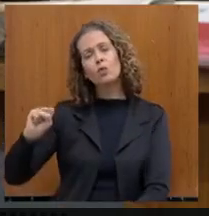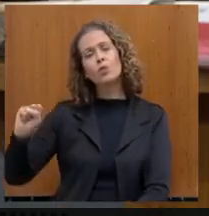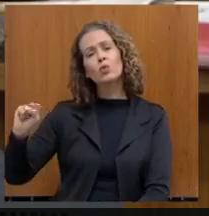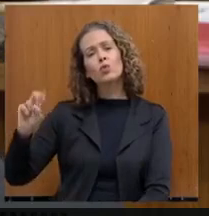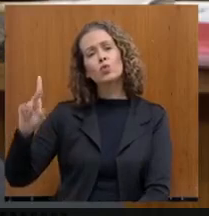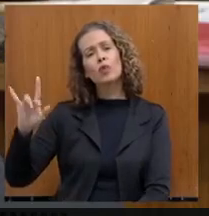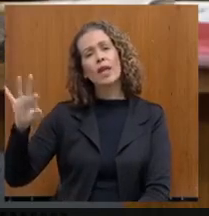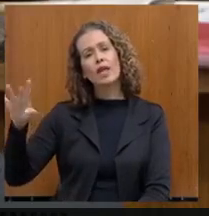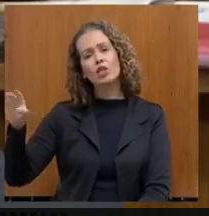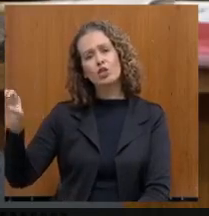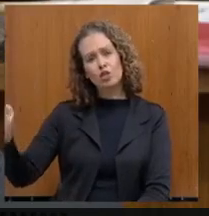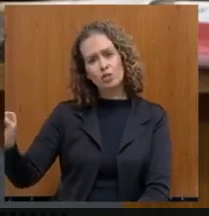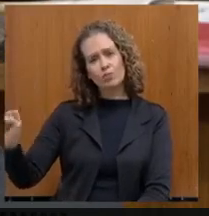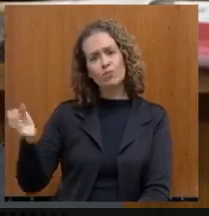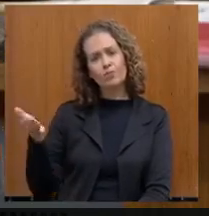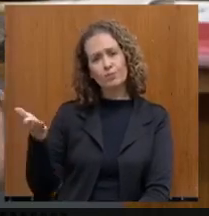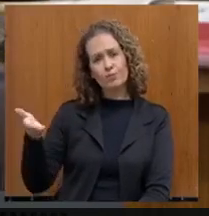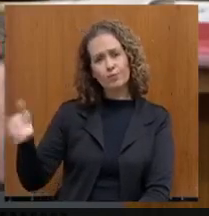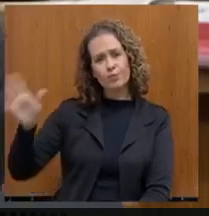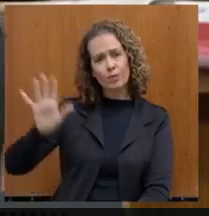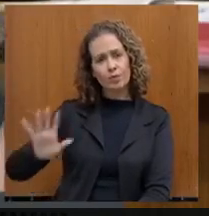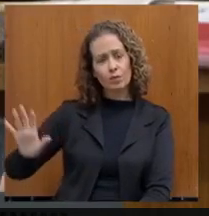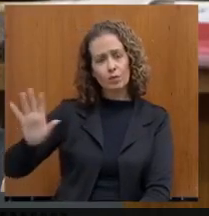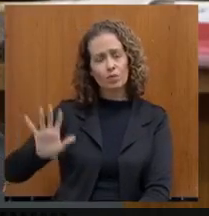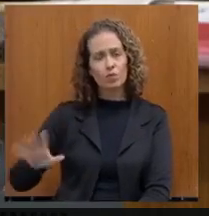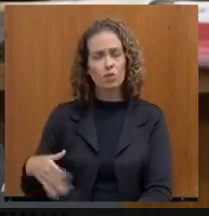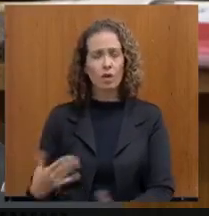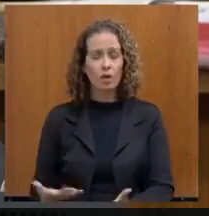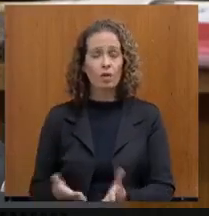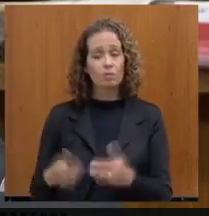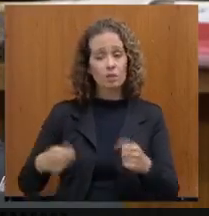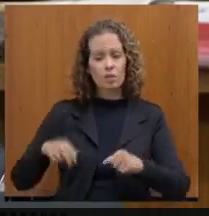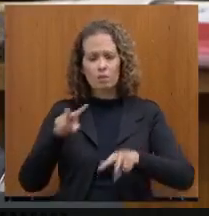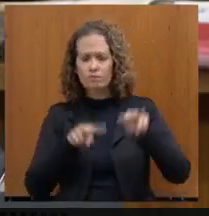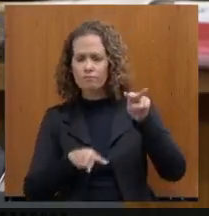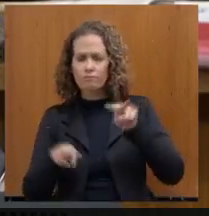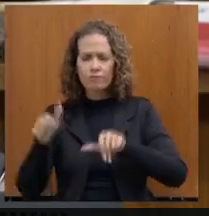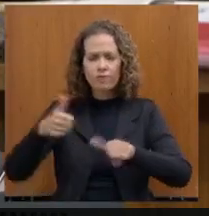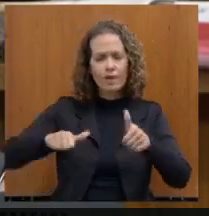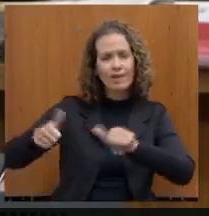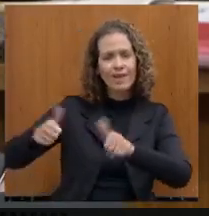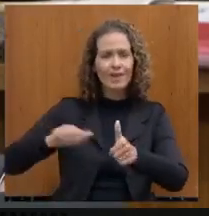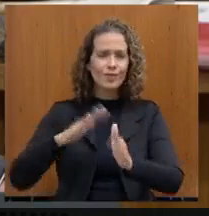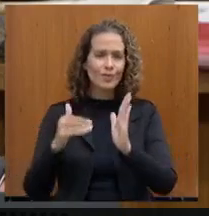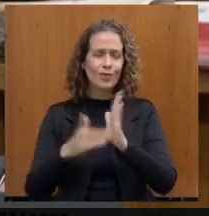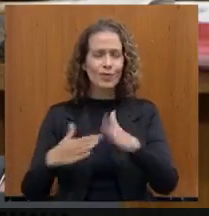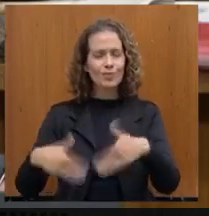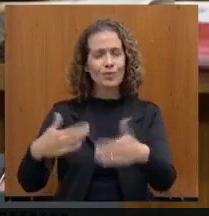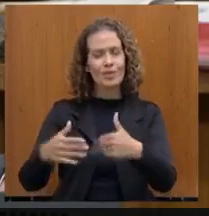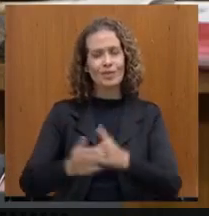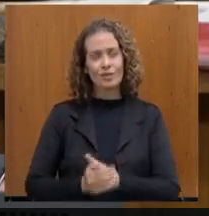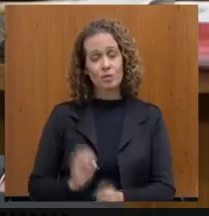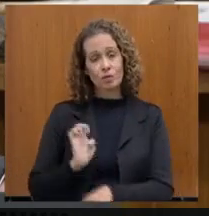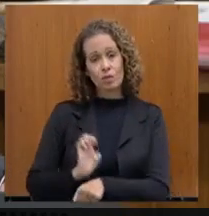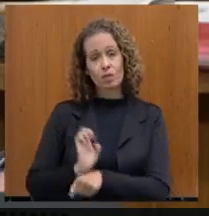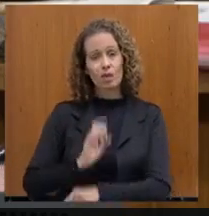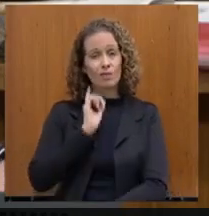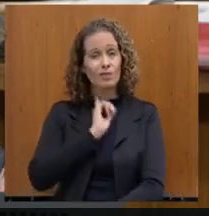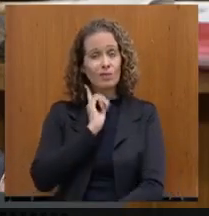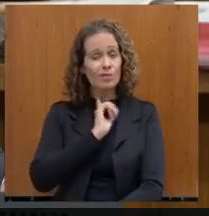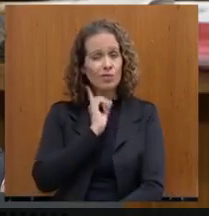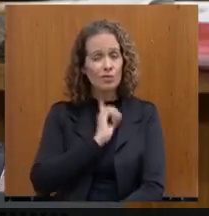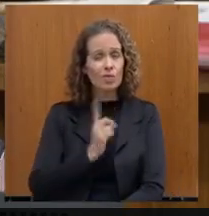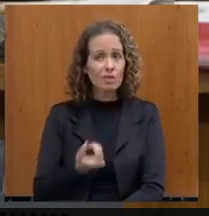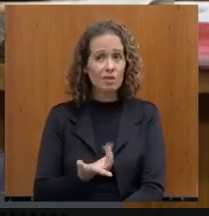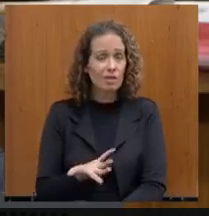guerra fiscal é não analisar todo o processo. O Estado de Minas é o que menos concede incentivo fiscal. foi